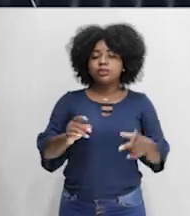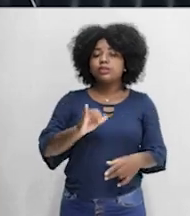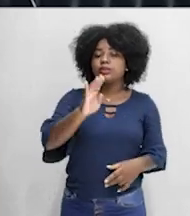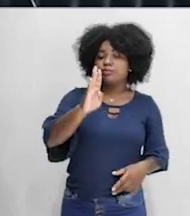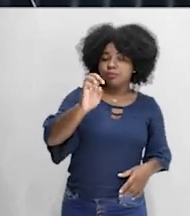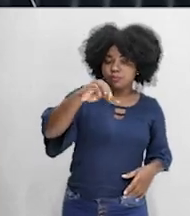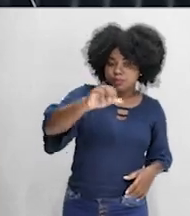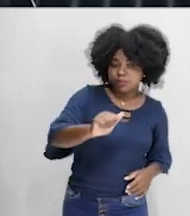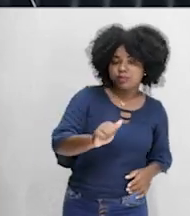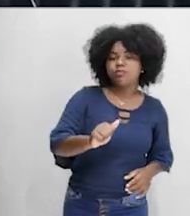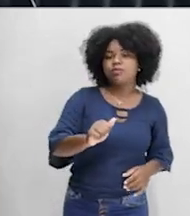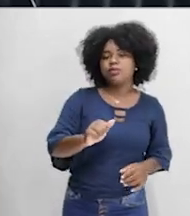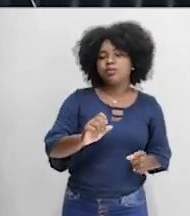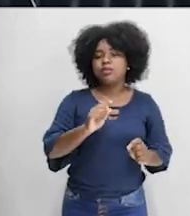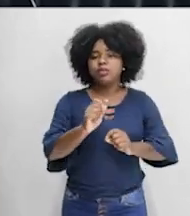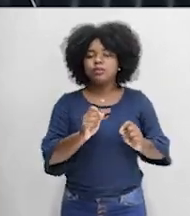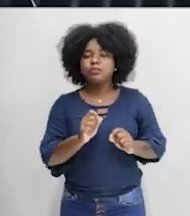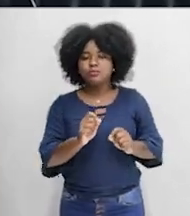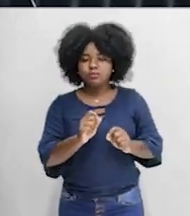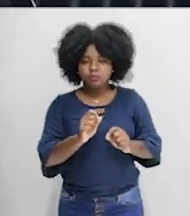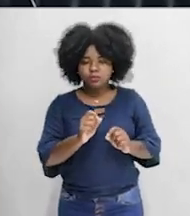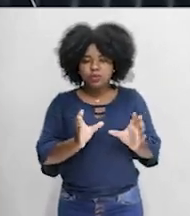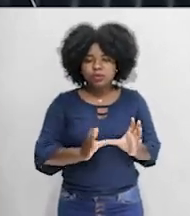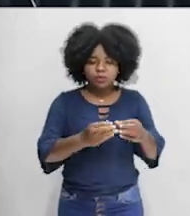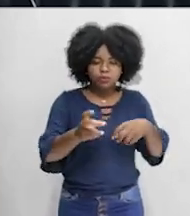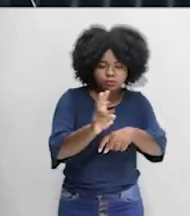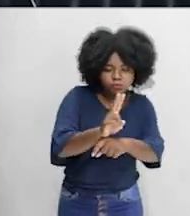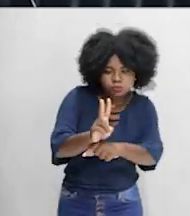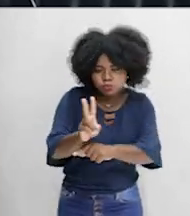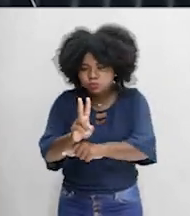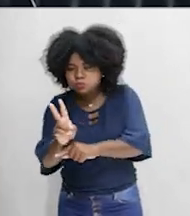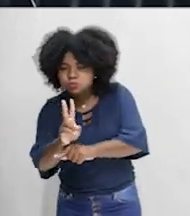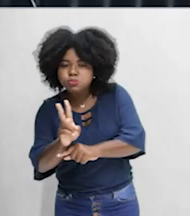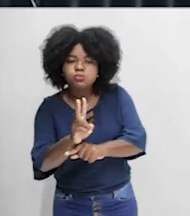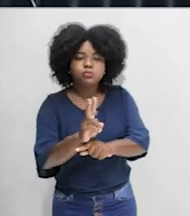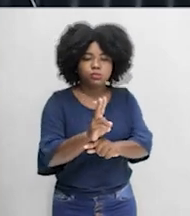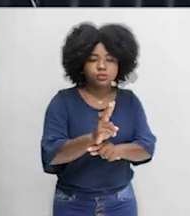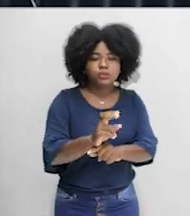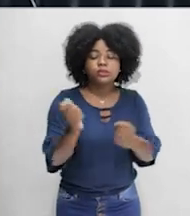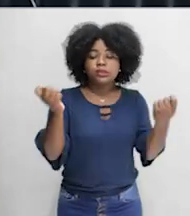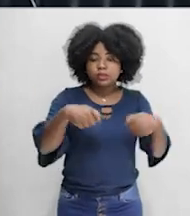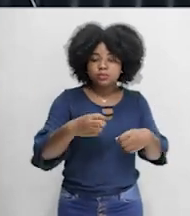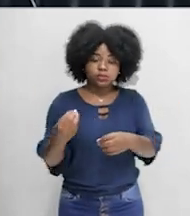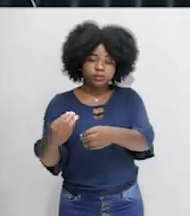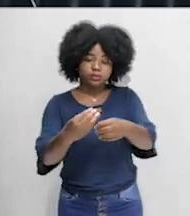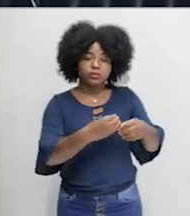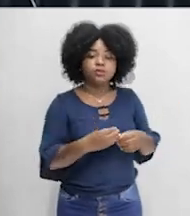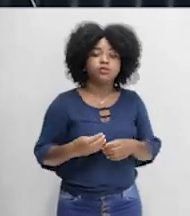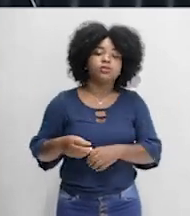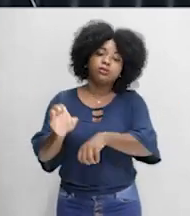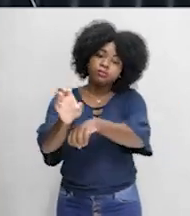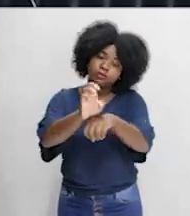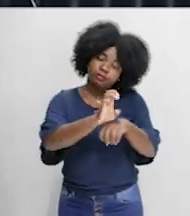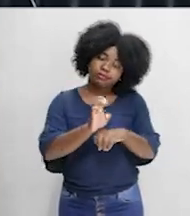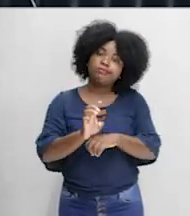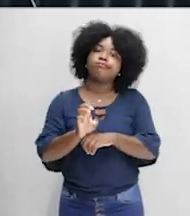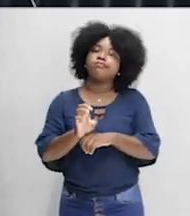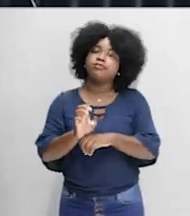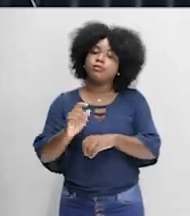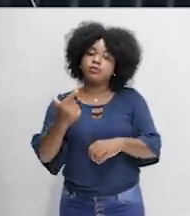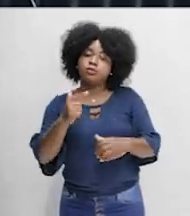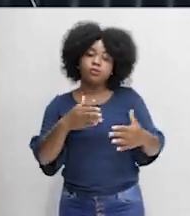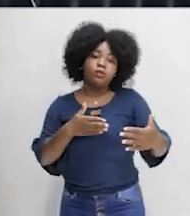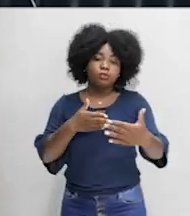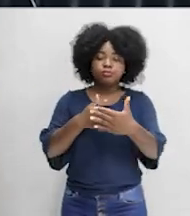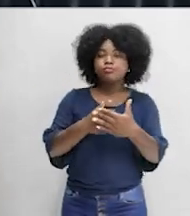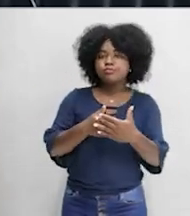órgão de fiscalização mais geral, ou seja, ele pode atuar nos municípios, pode atuar nos estados. Então, não tem uma delimitação